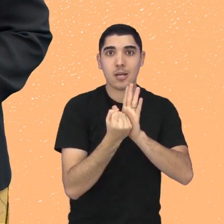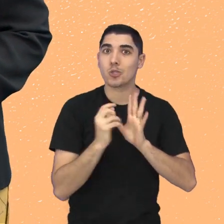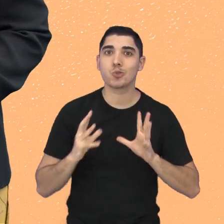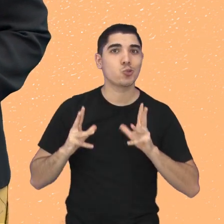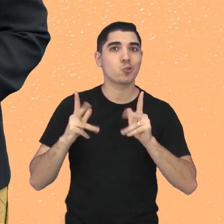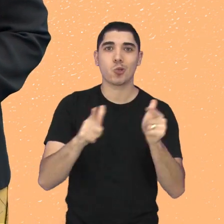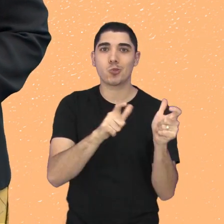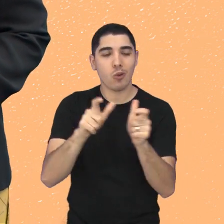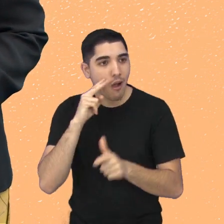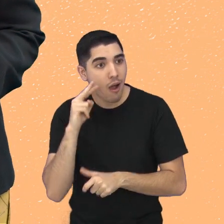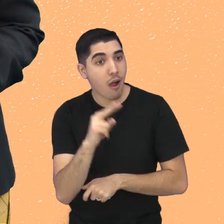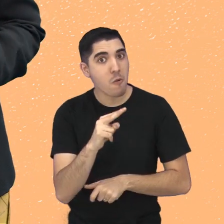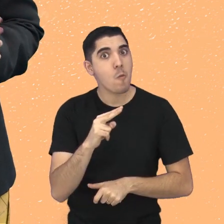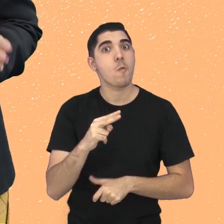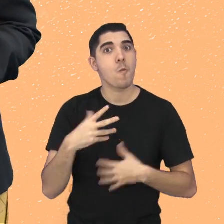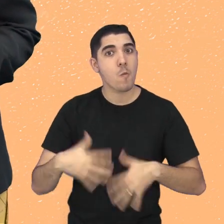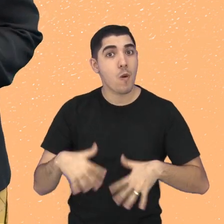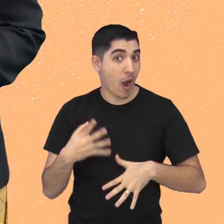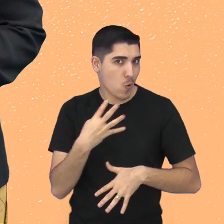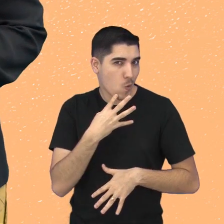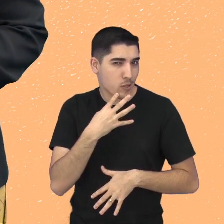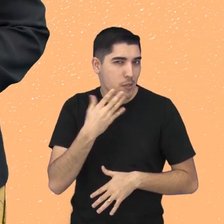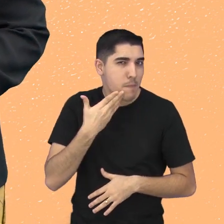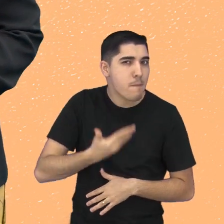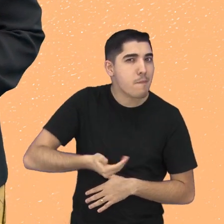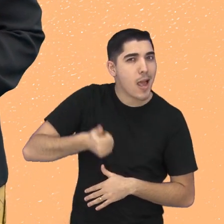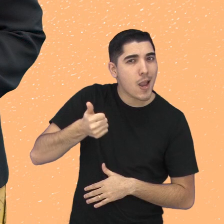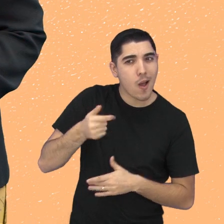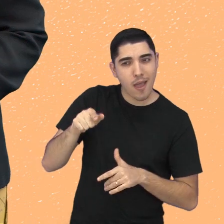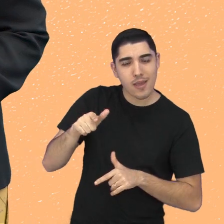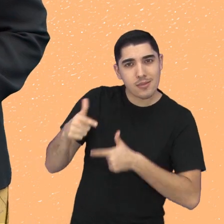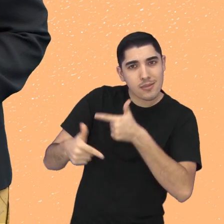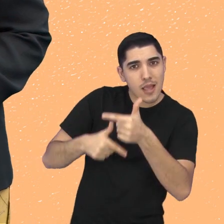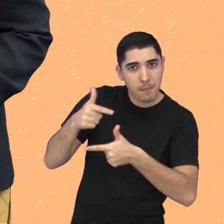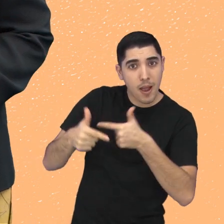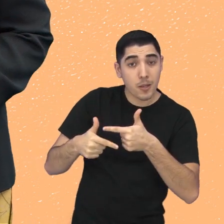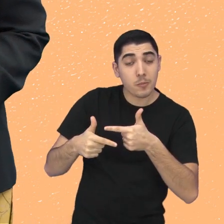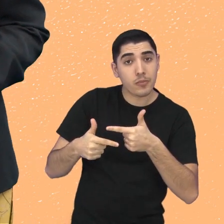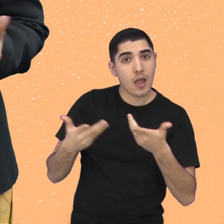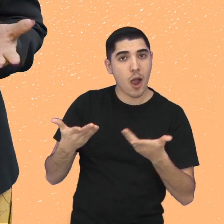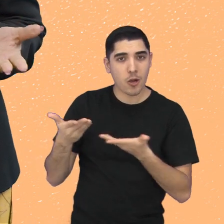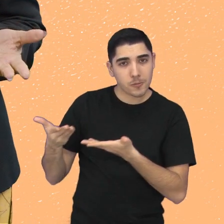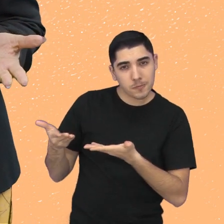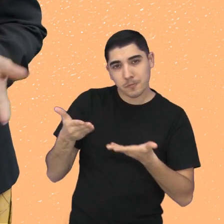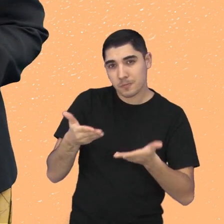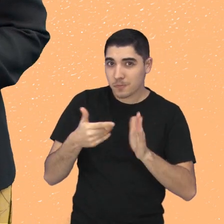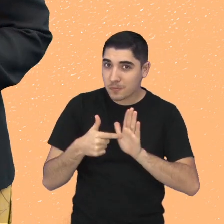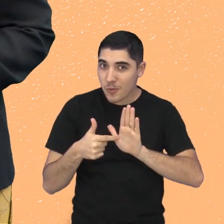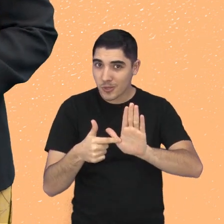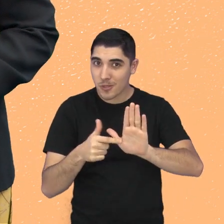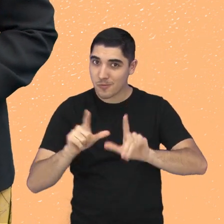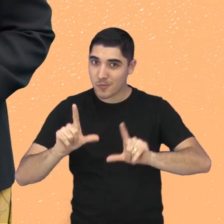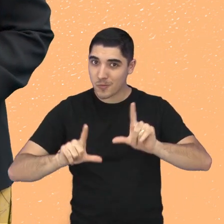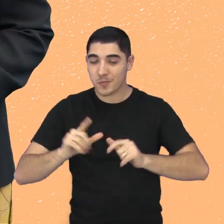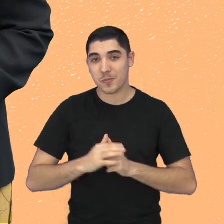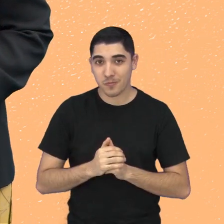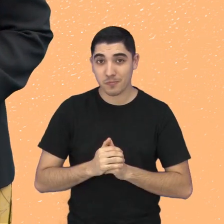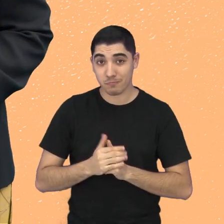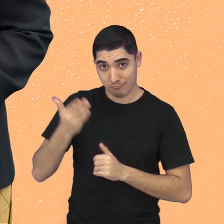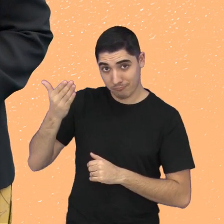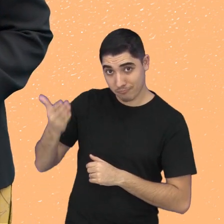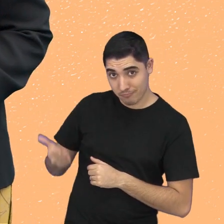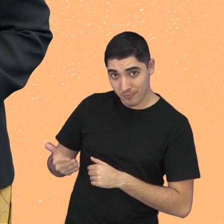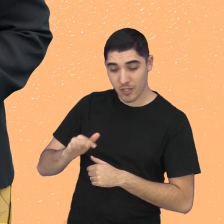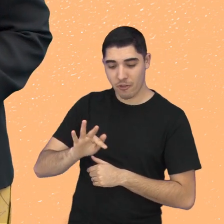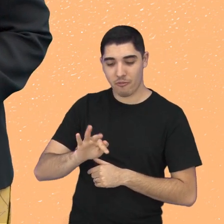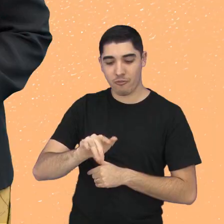passa. Para conhecer melhor e entender o trabalho da Associação Cultural Contraponto, acompanhe agora o nosso programa. Com a